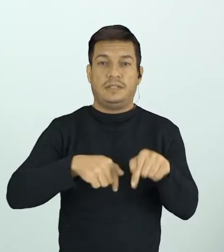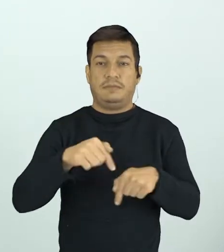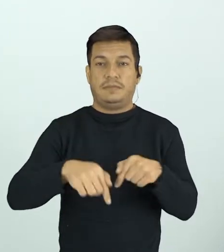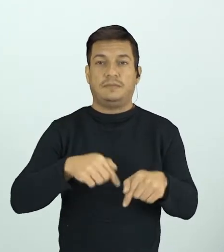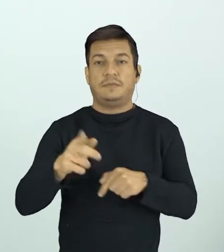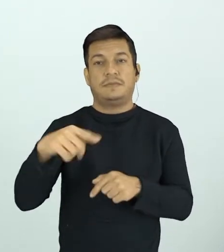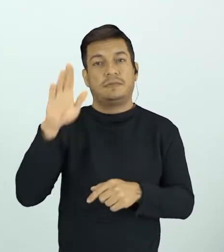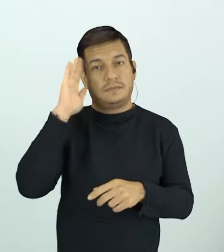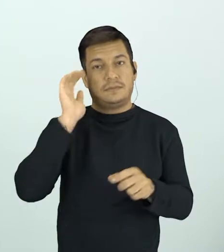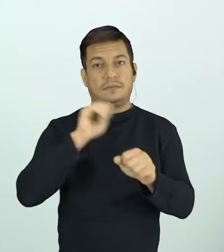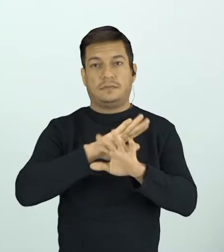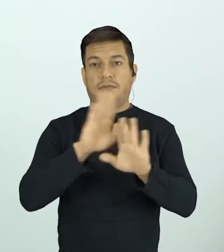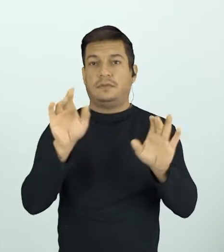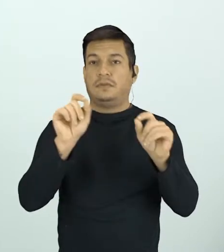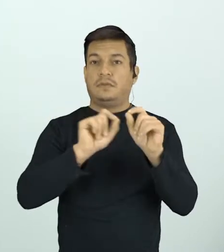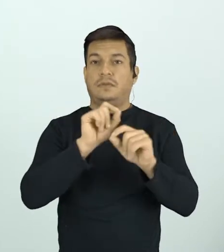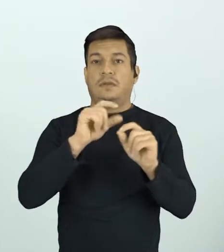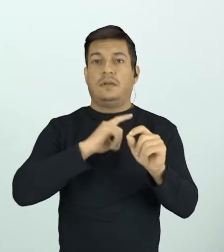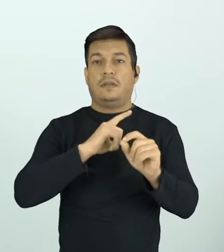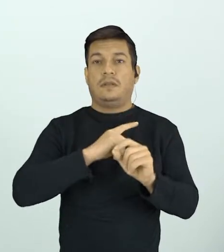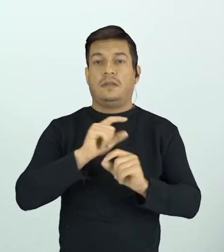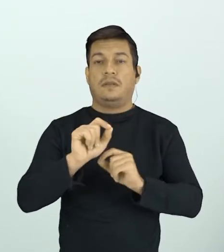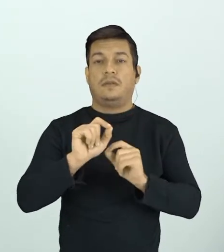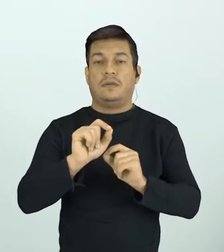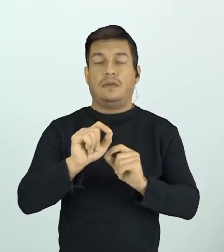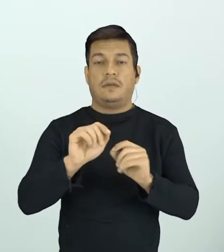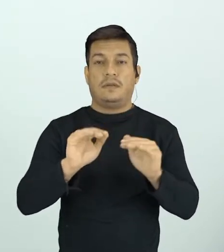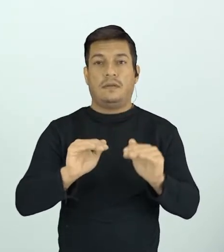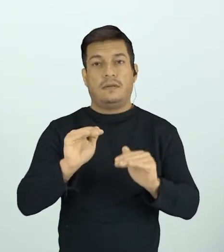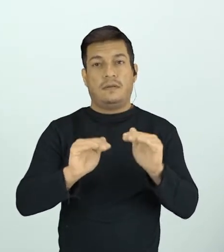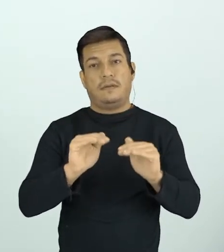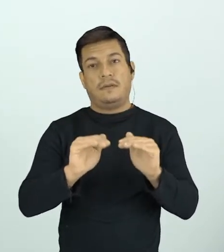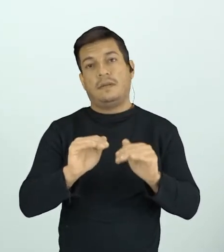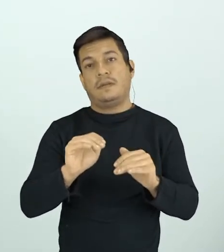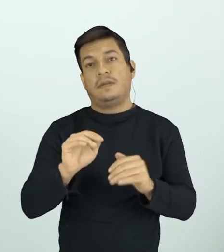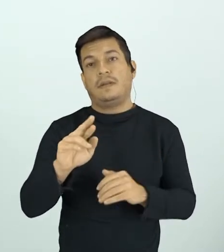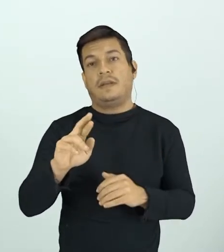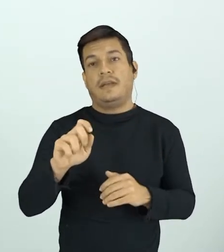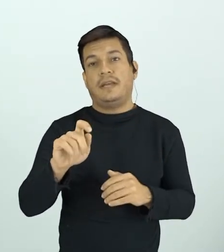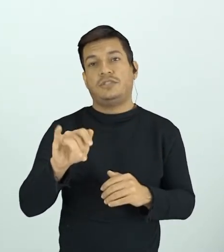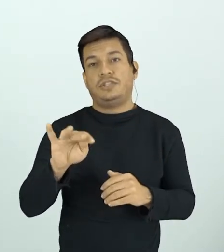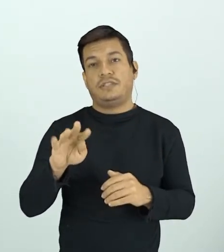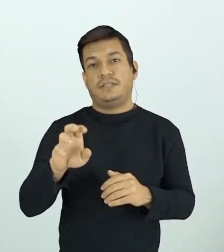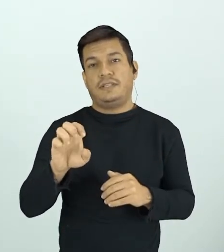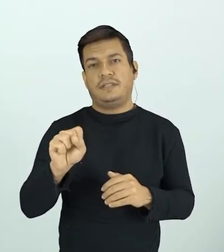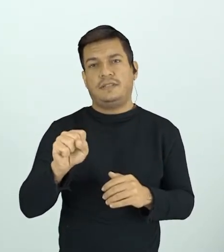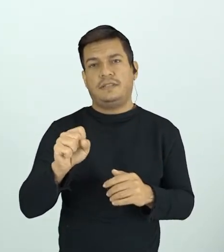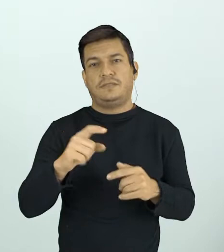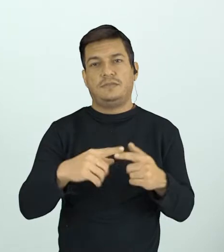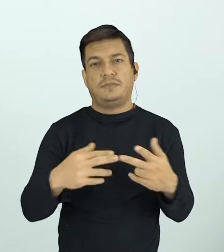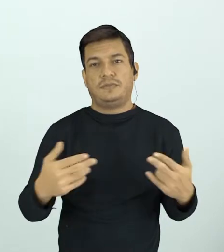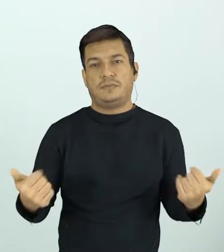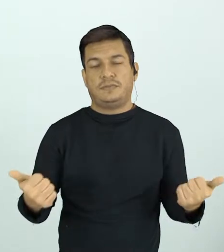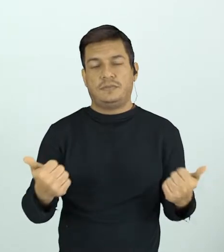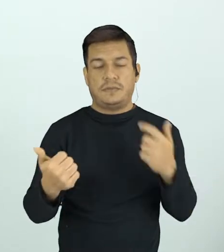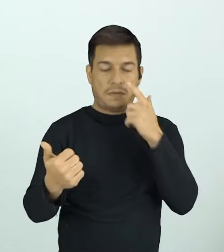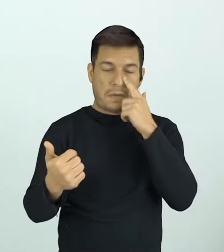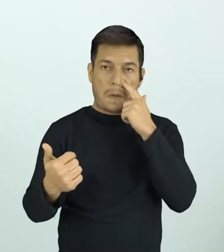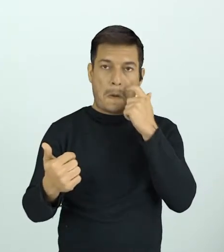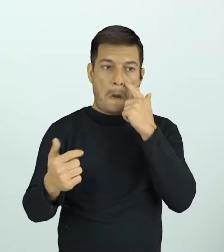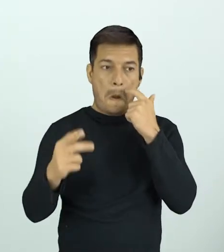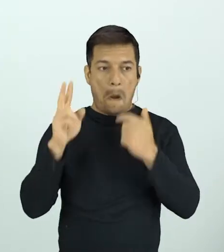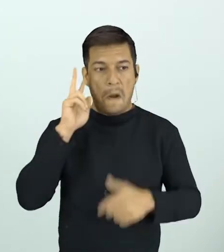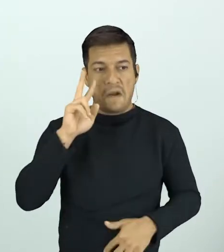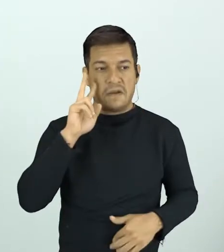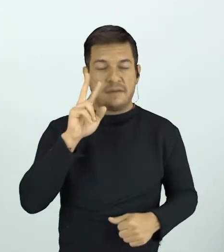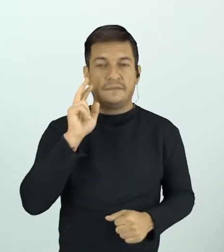entender que existe um balanceamento entre os reagentes e os produtos. Lembra que eu falei que nada